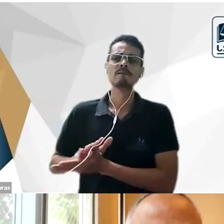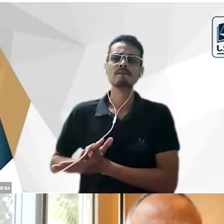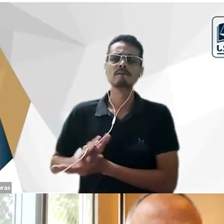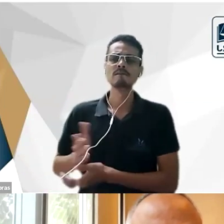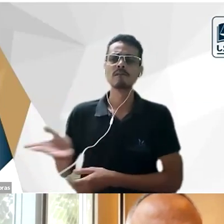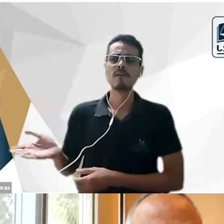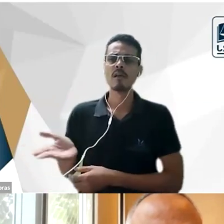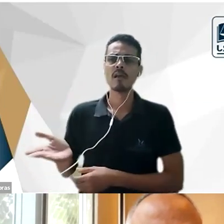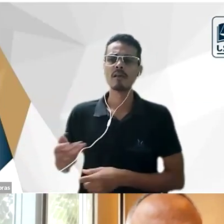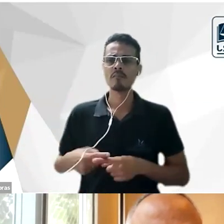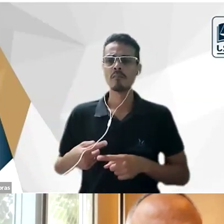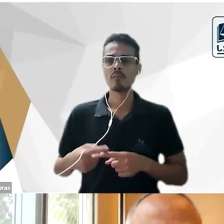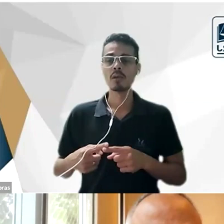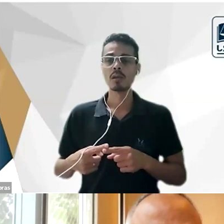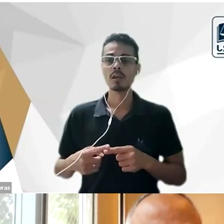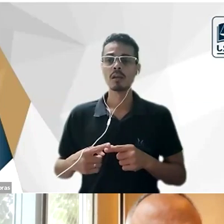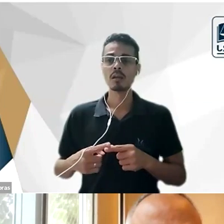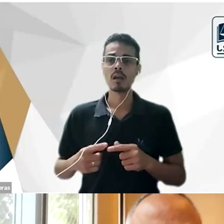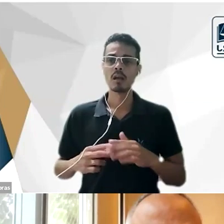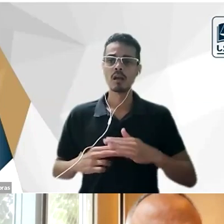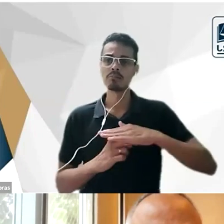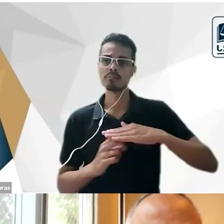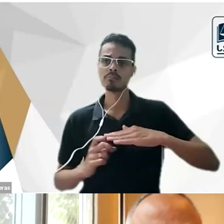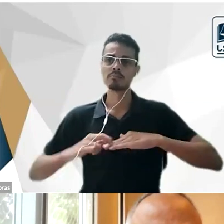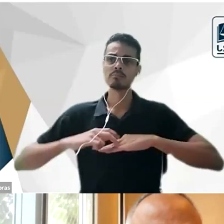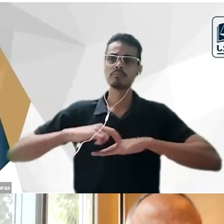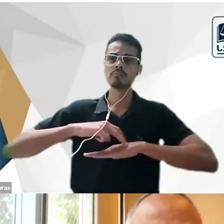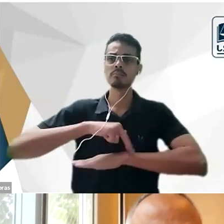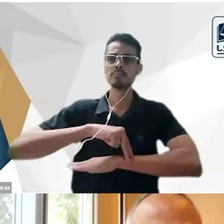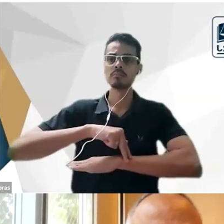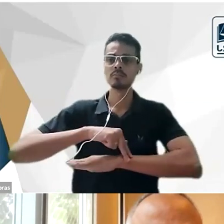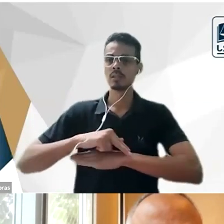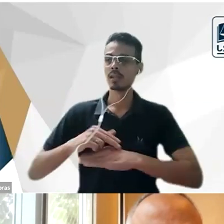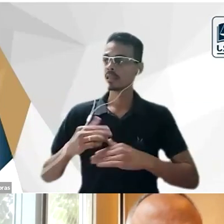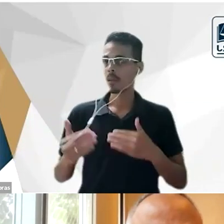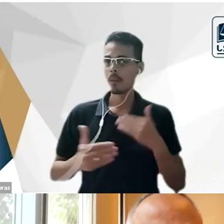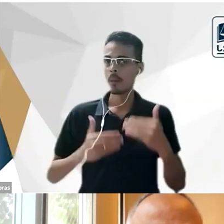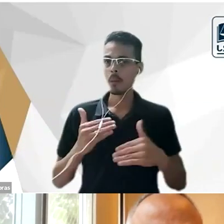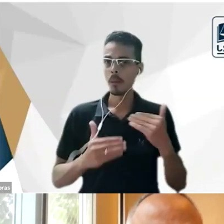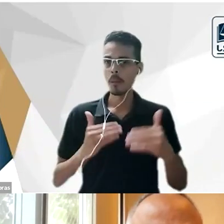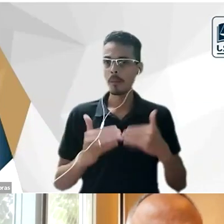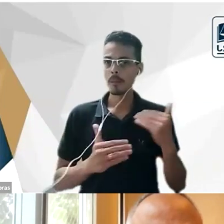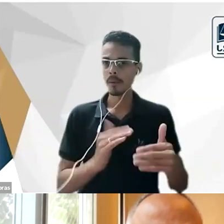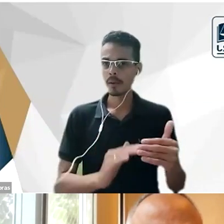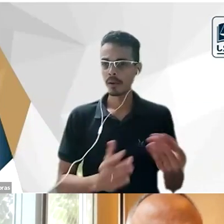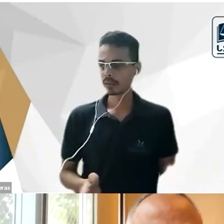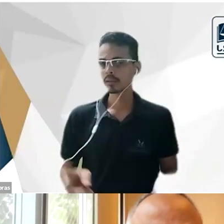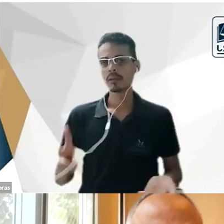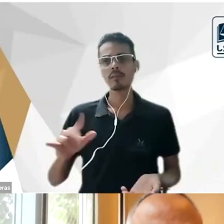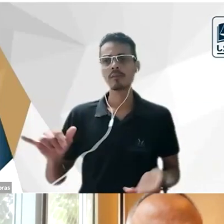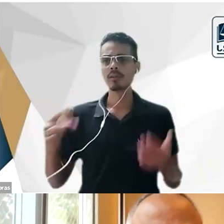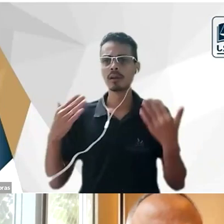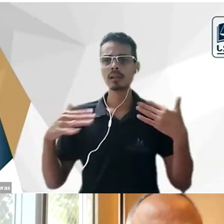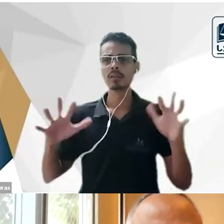pela evolução quem se opõe ao progresso vai naturalmente desaparecer é a lei da